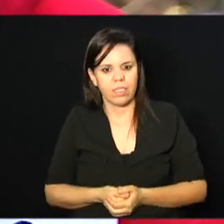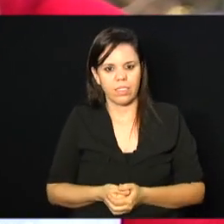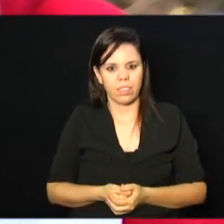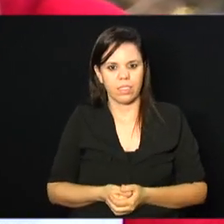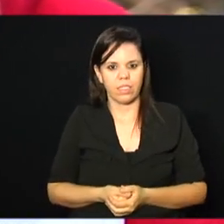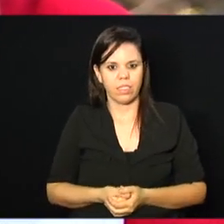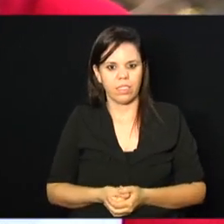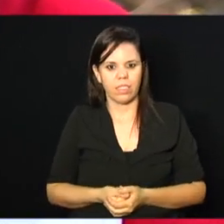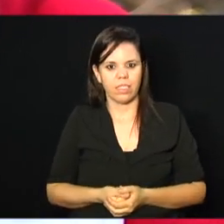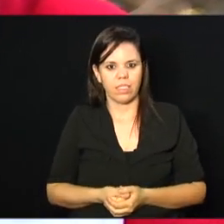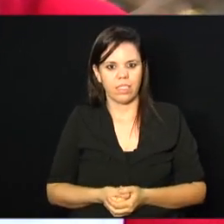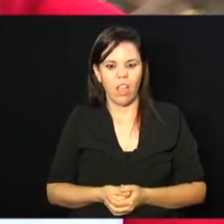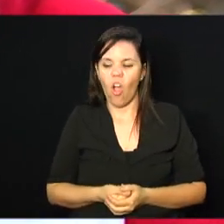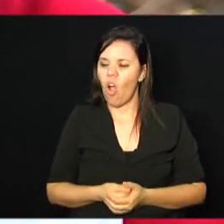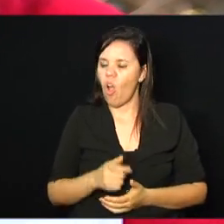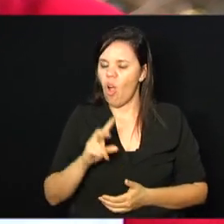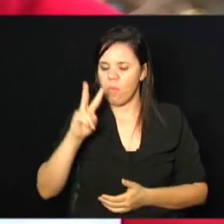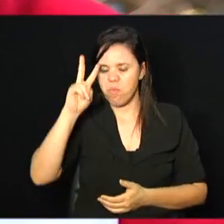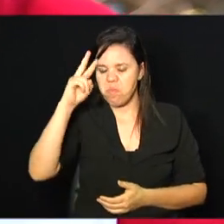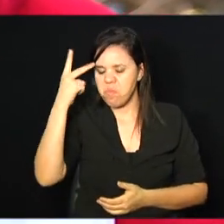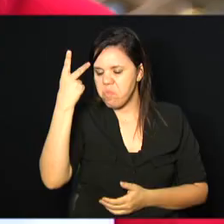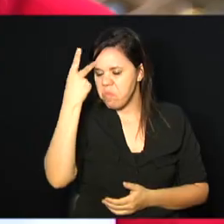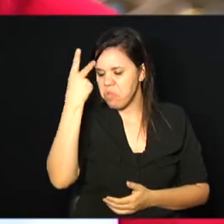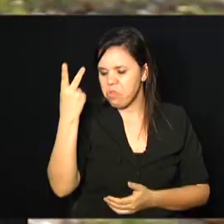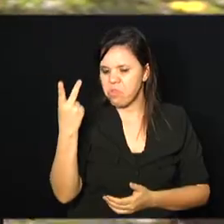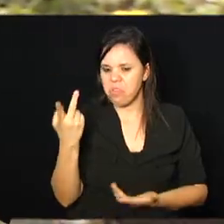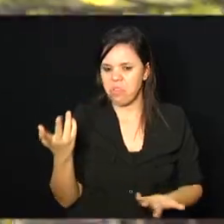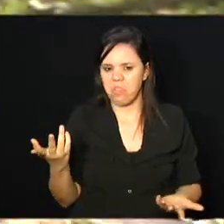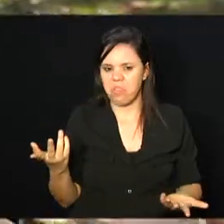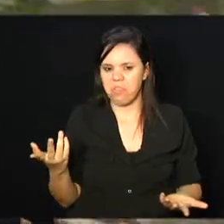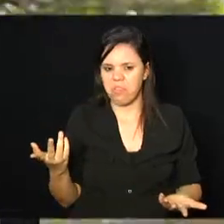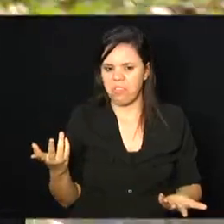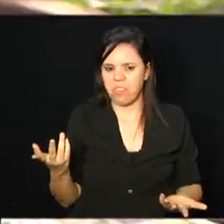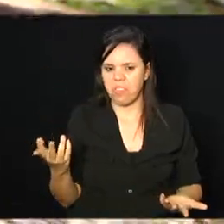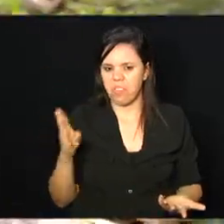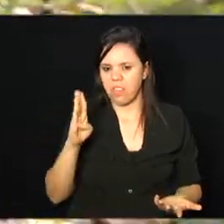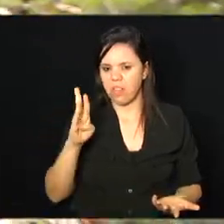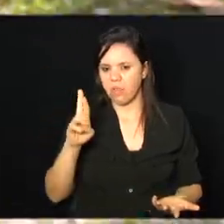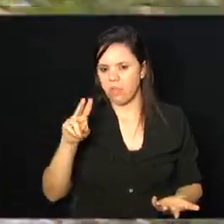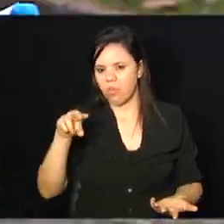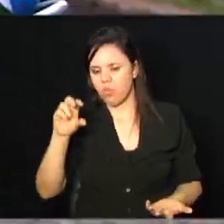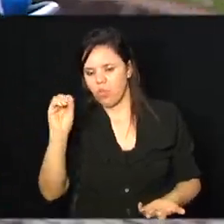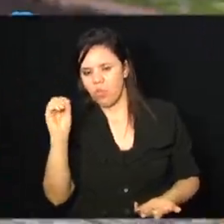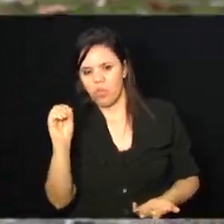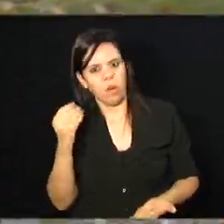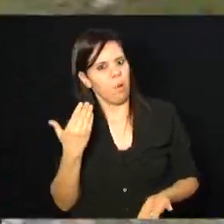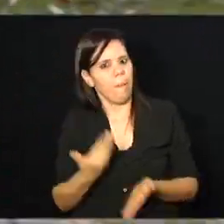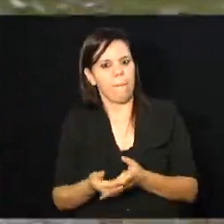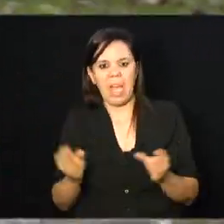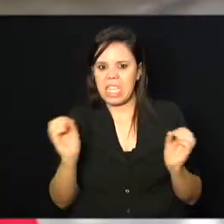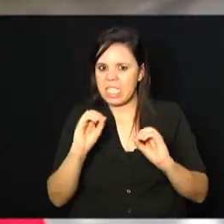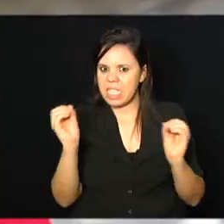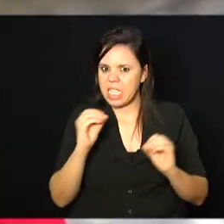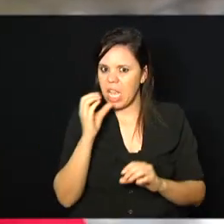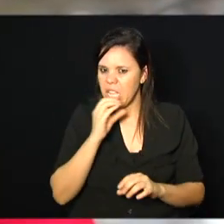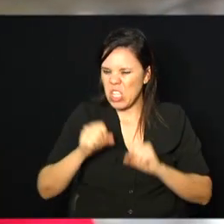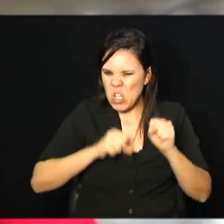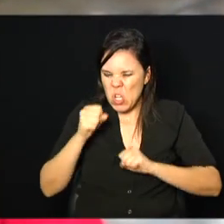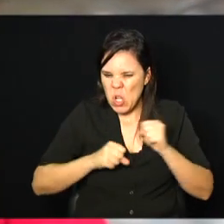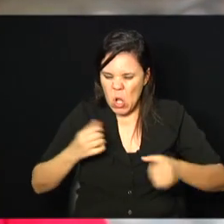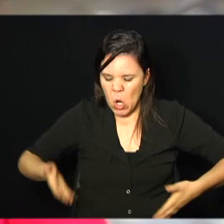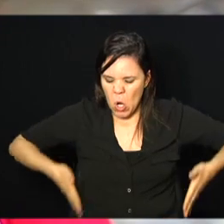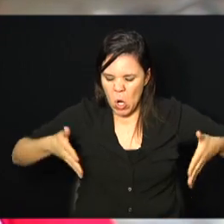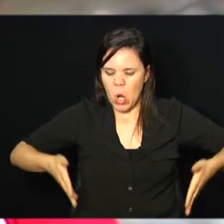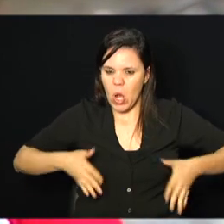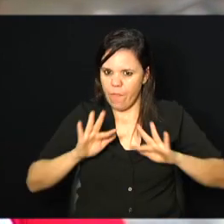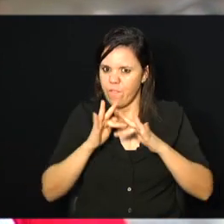Tá uma outra pessoa, nasceu outro Bruno. Bruno não perde uma corrida sequer. A família